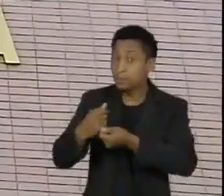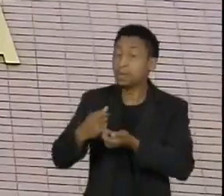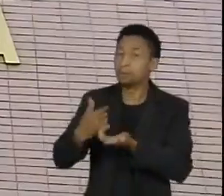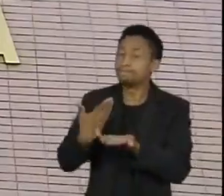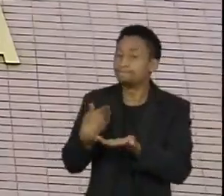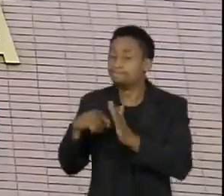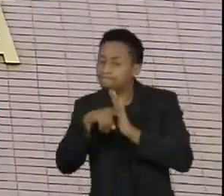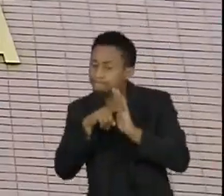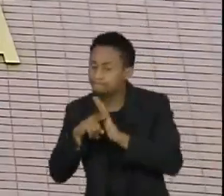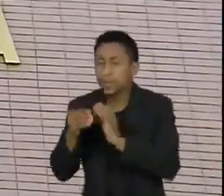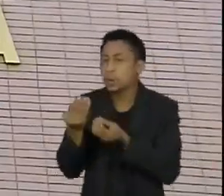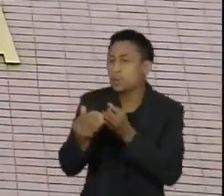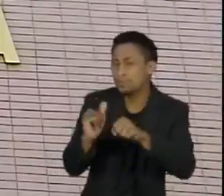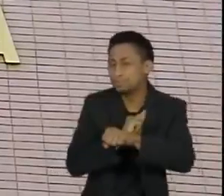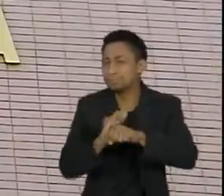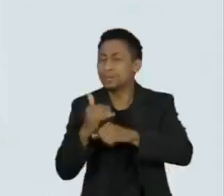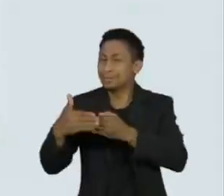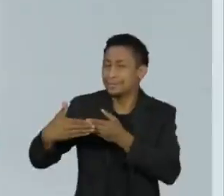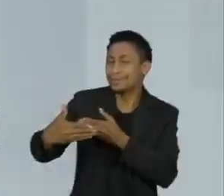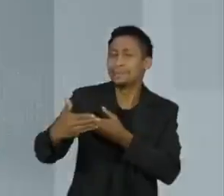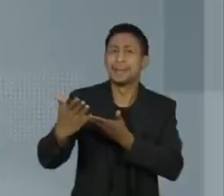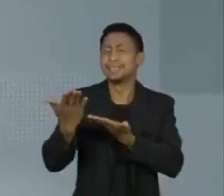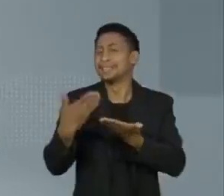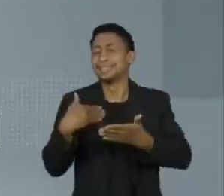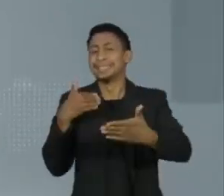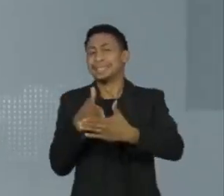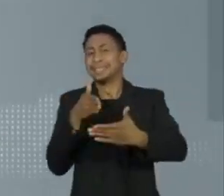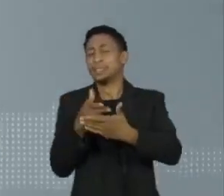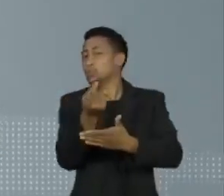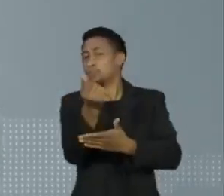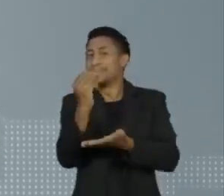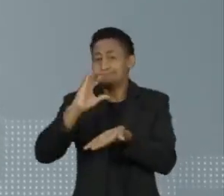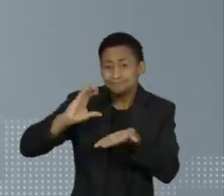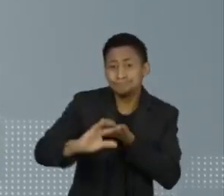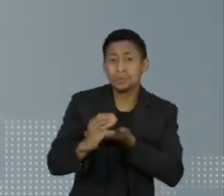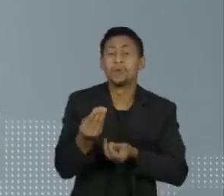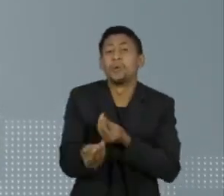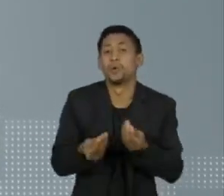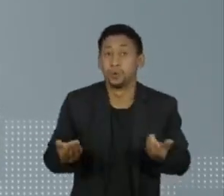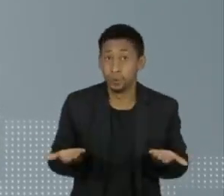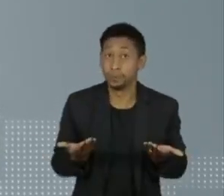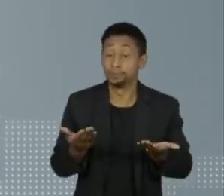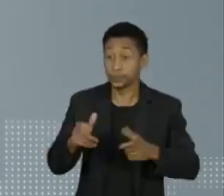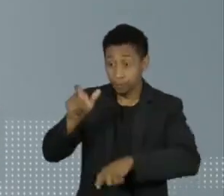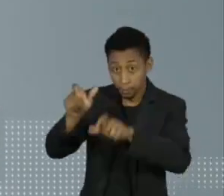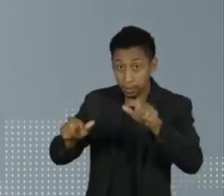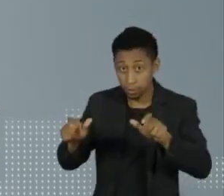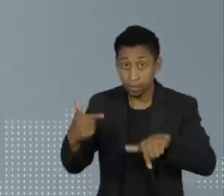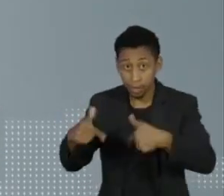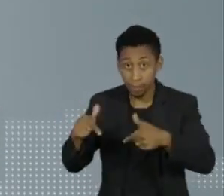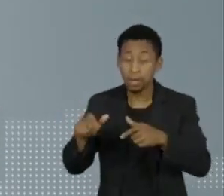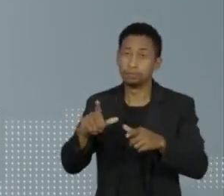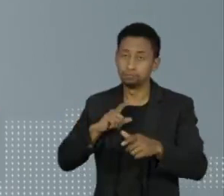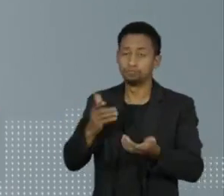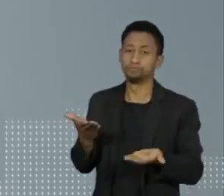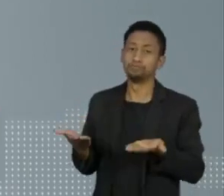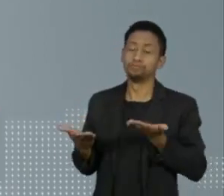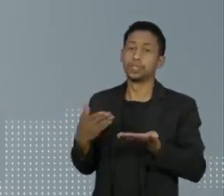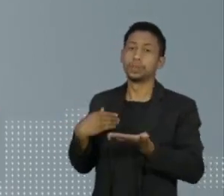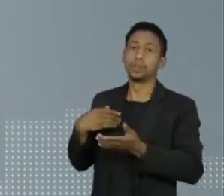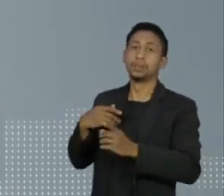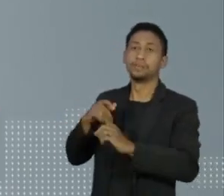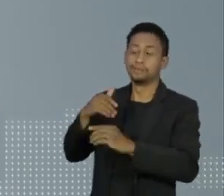benefício, mas esbarra na falta de dinheiro. Os trabalhadores que participaram do programa têm direito à estabilidade no emprego